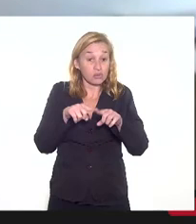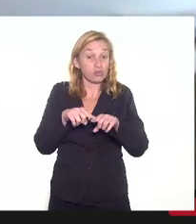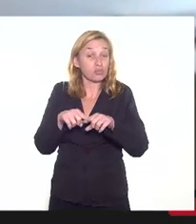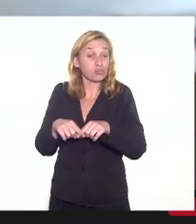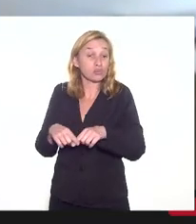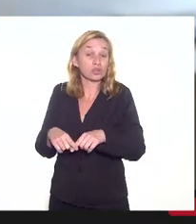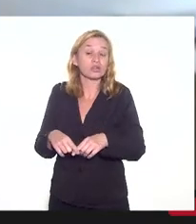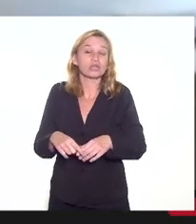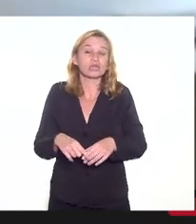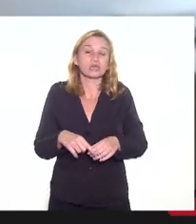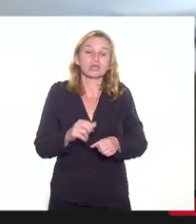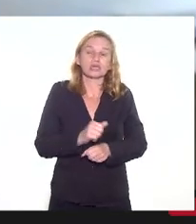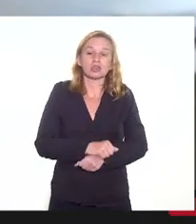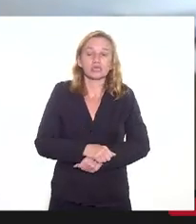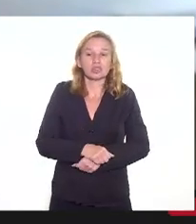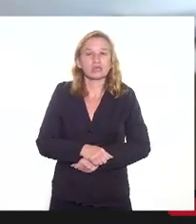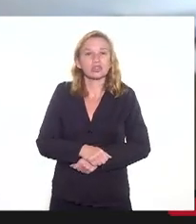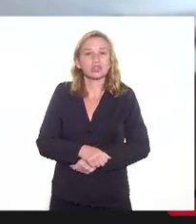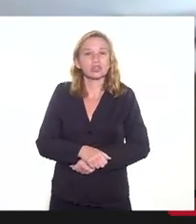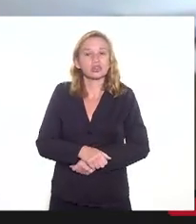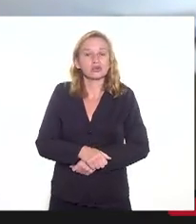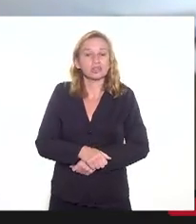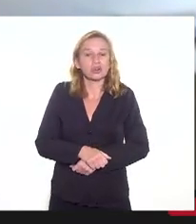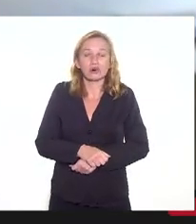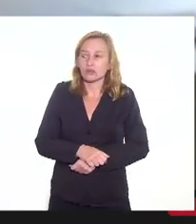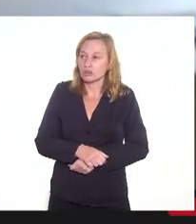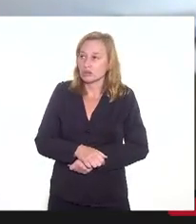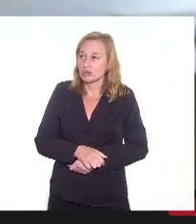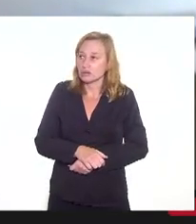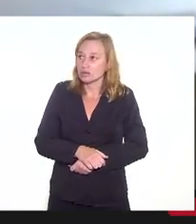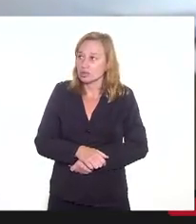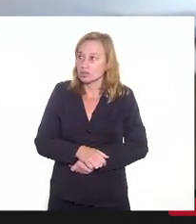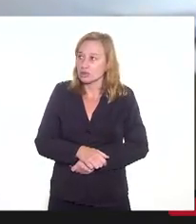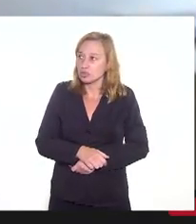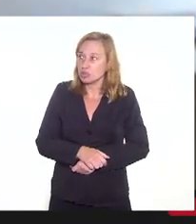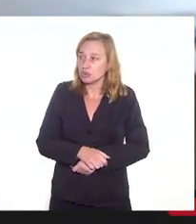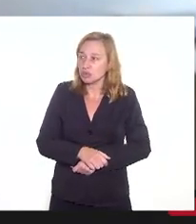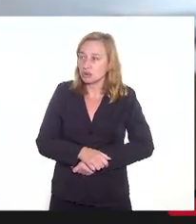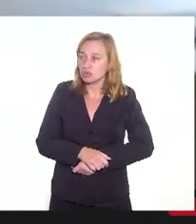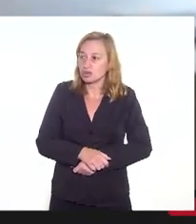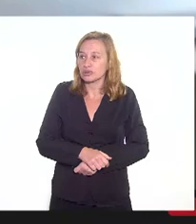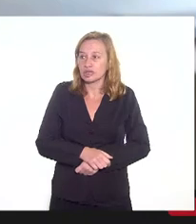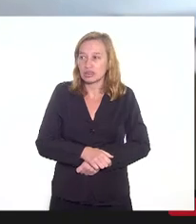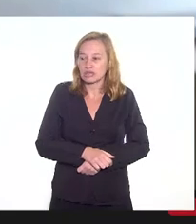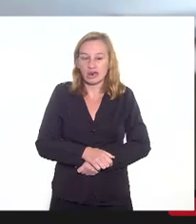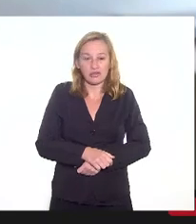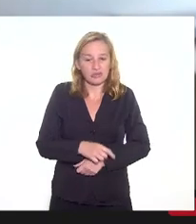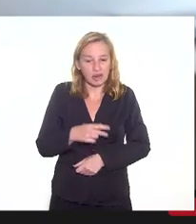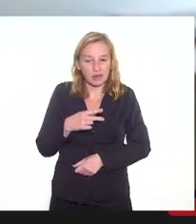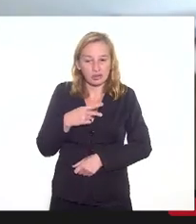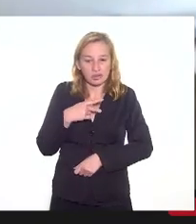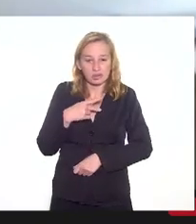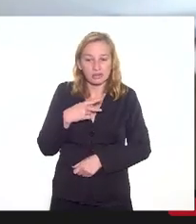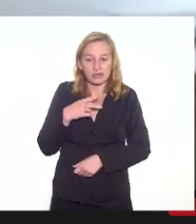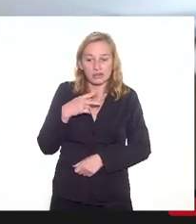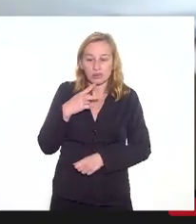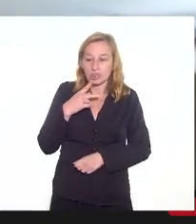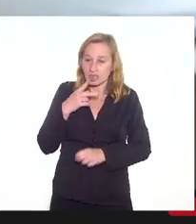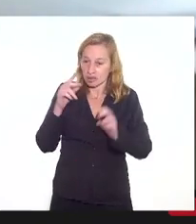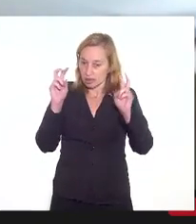categorias, se manifestou da possibilidade dessa medida.